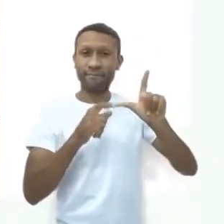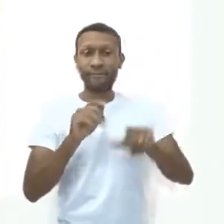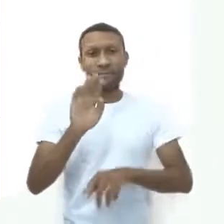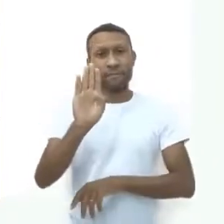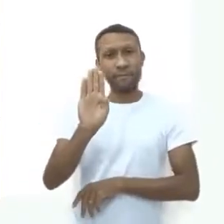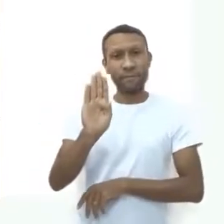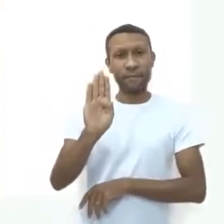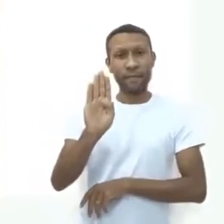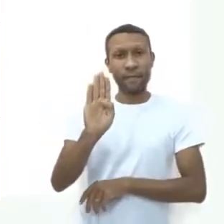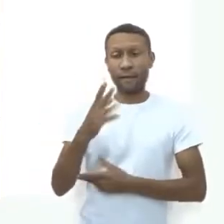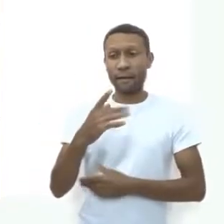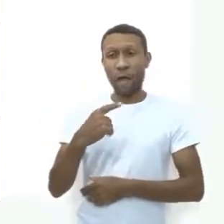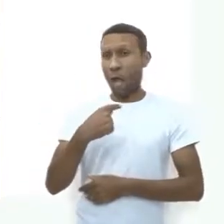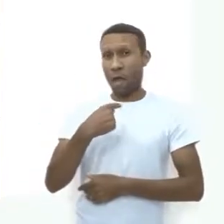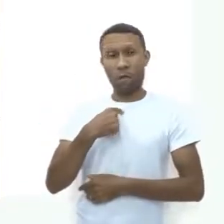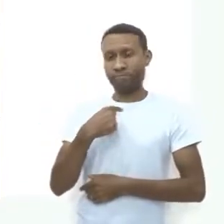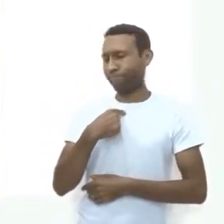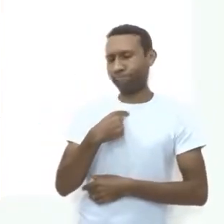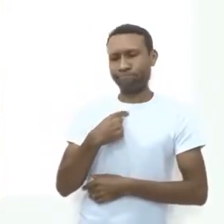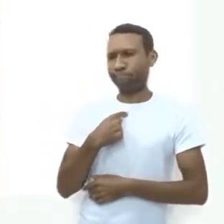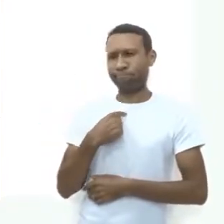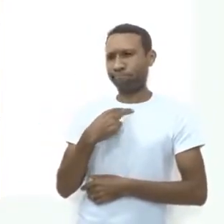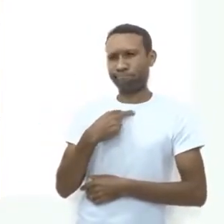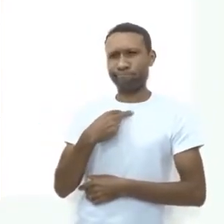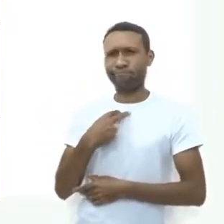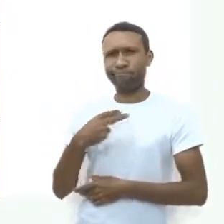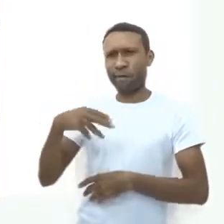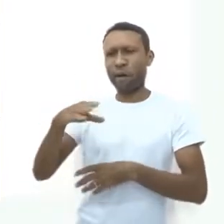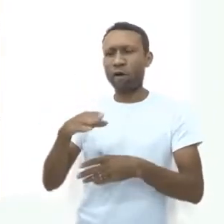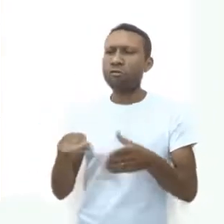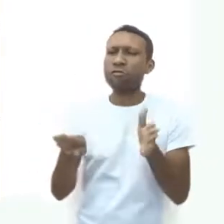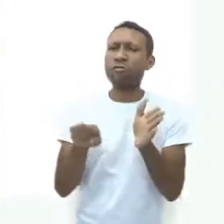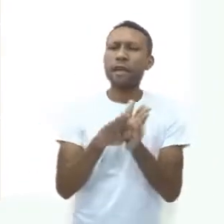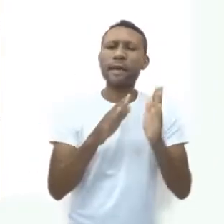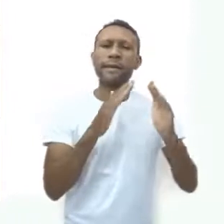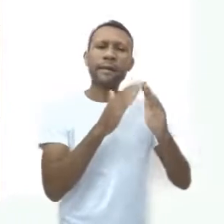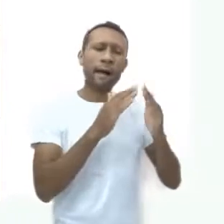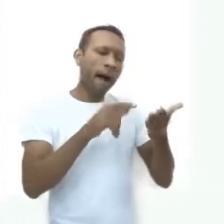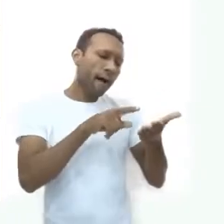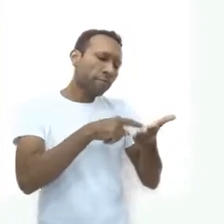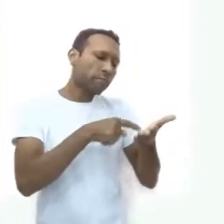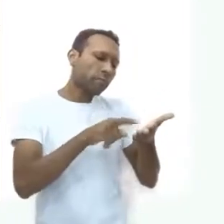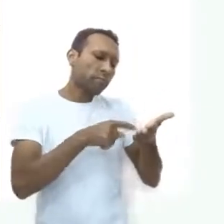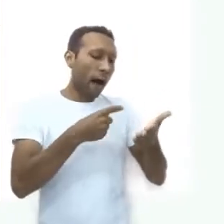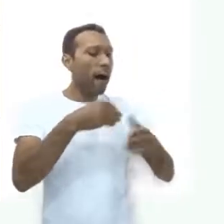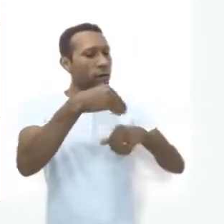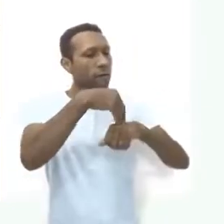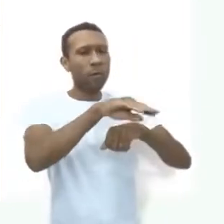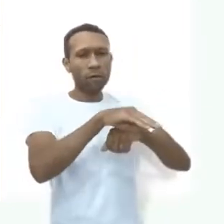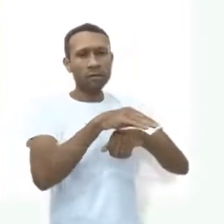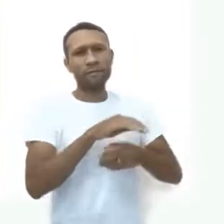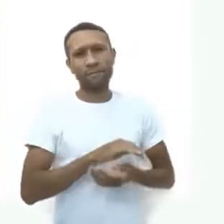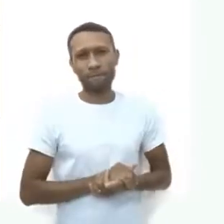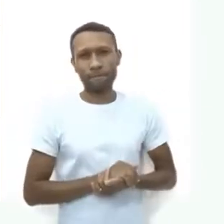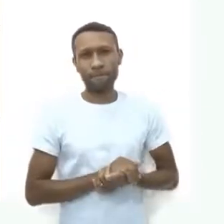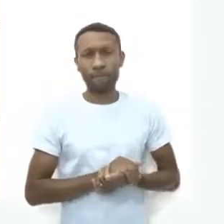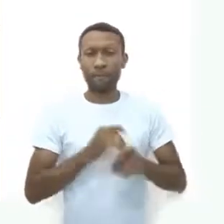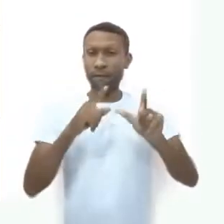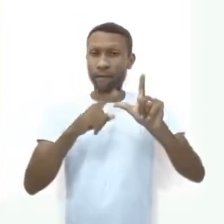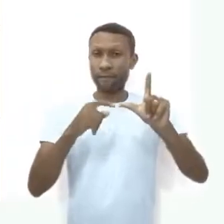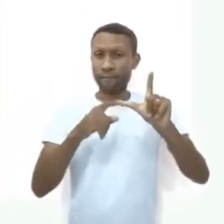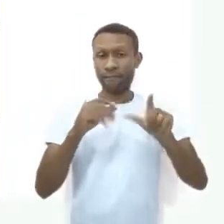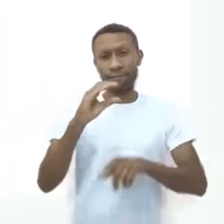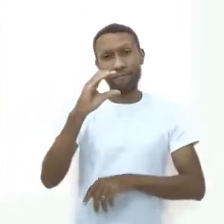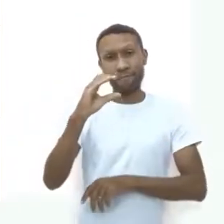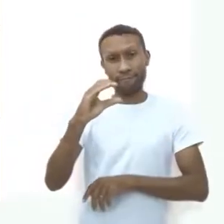Não posto check-in na hora. Espero chegar em casa primeiro. Aí sim eu posto. E letra C.